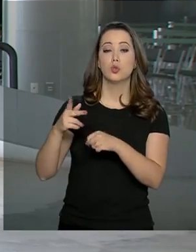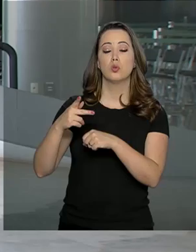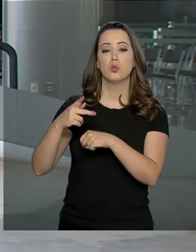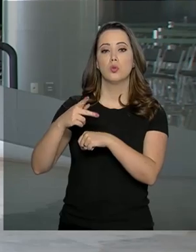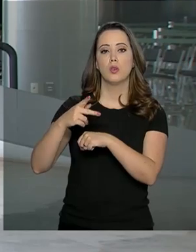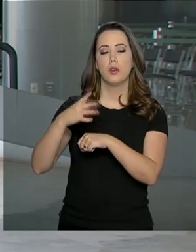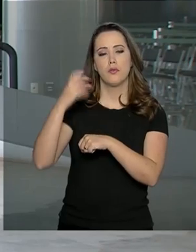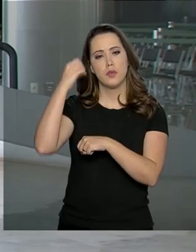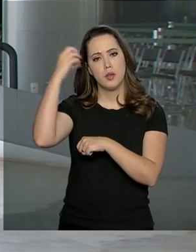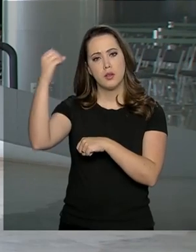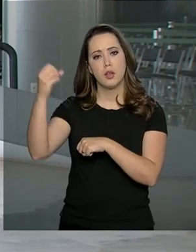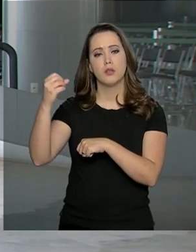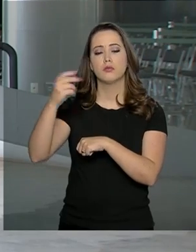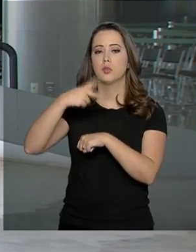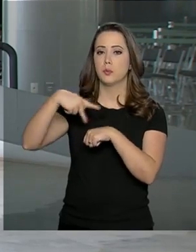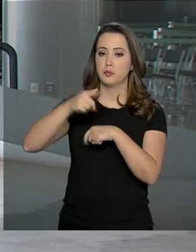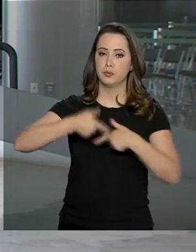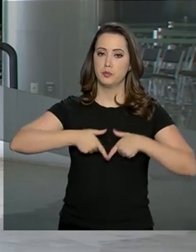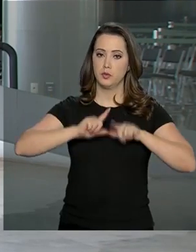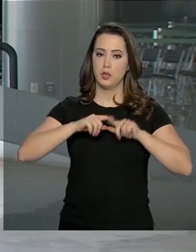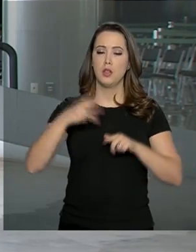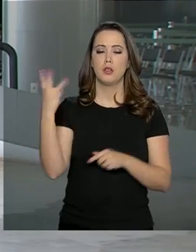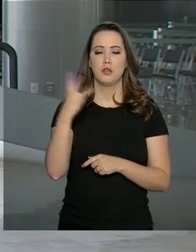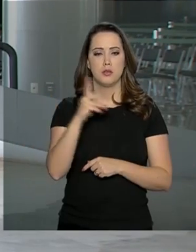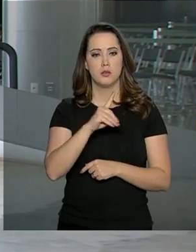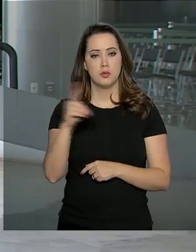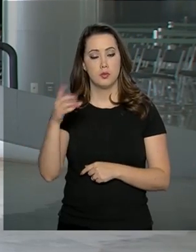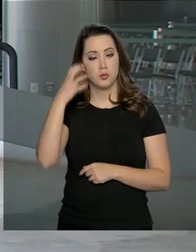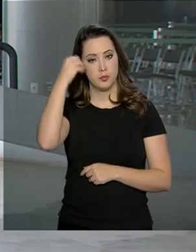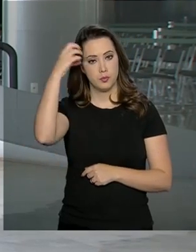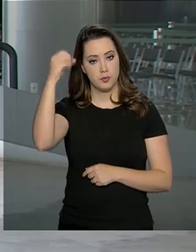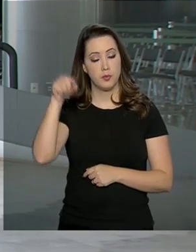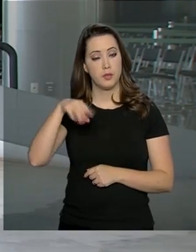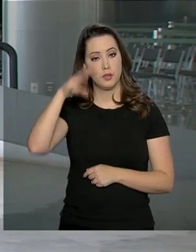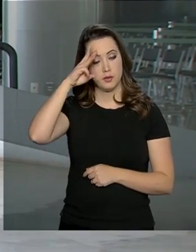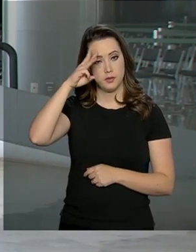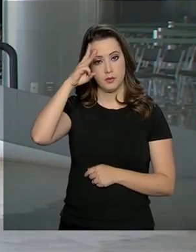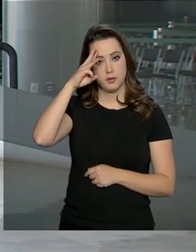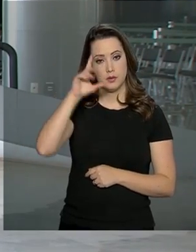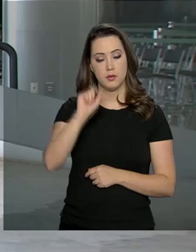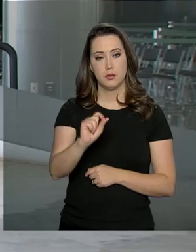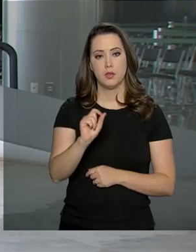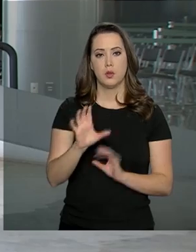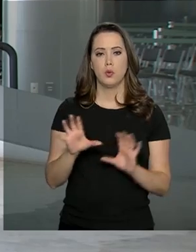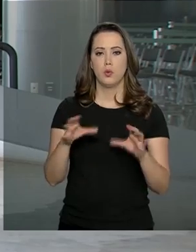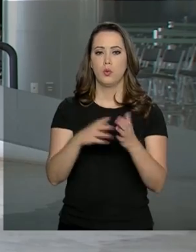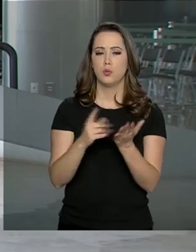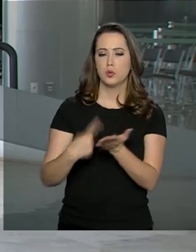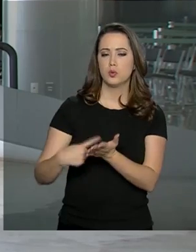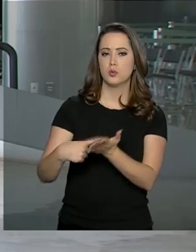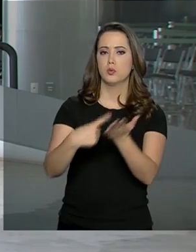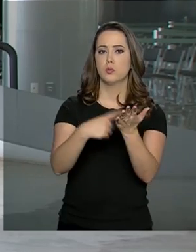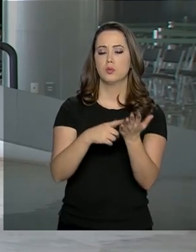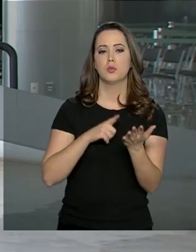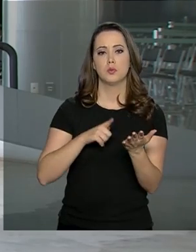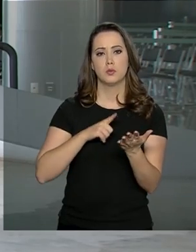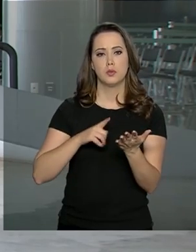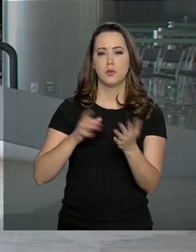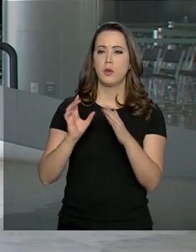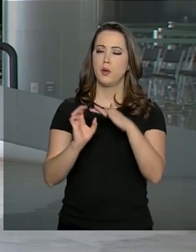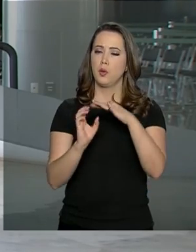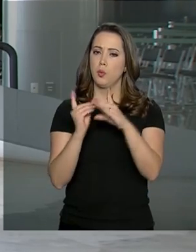neste terceiro dia de visita oficial ao país. Nesta terça-feira, parte da agenda foi dedicada a